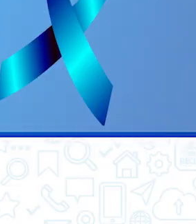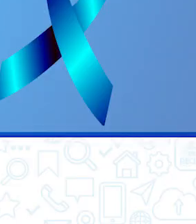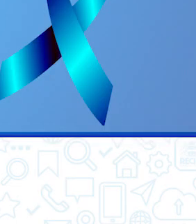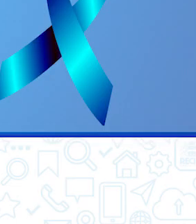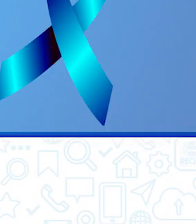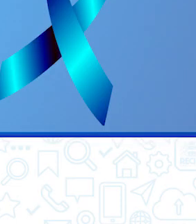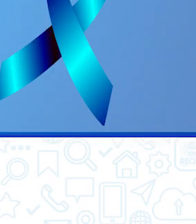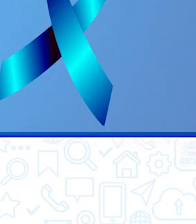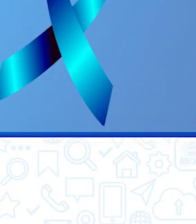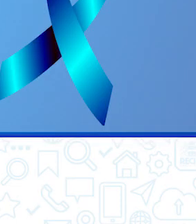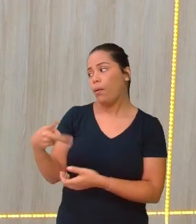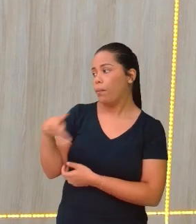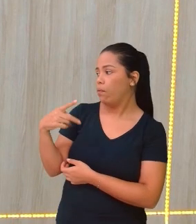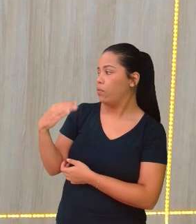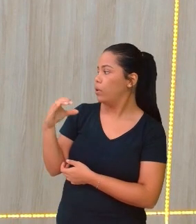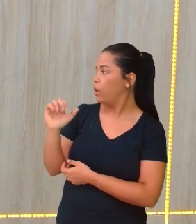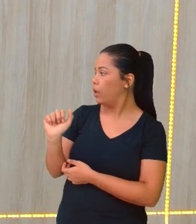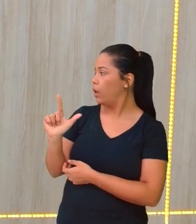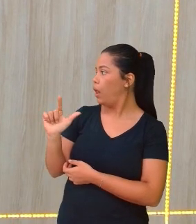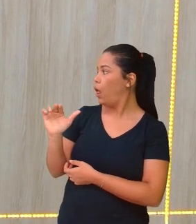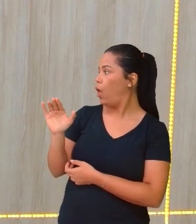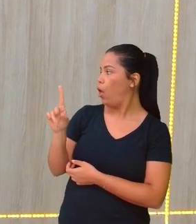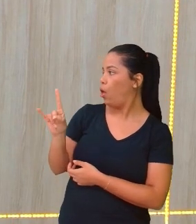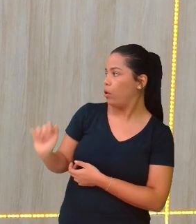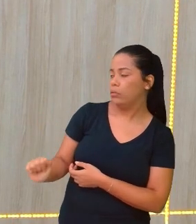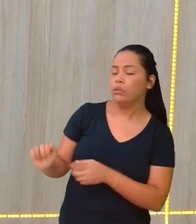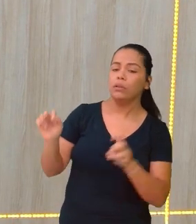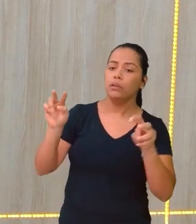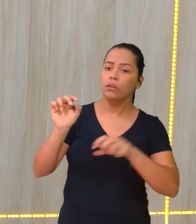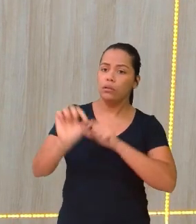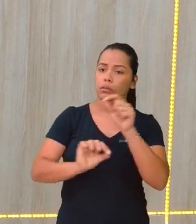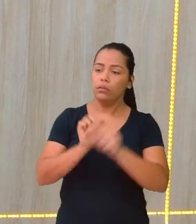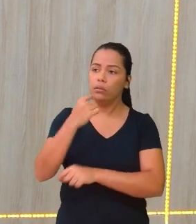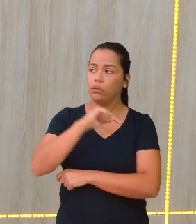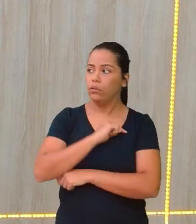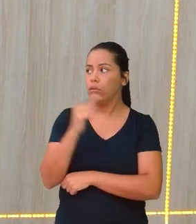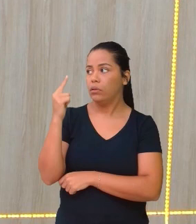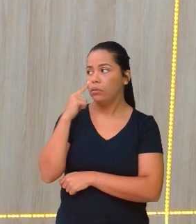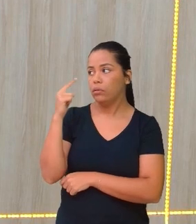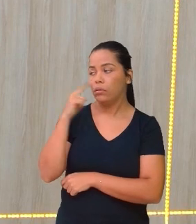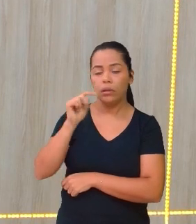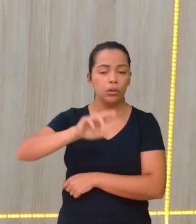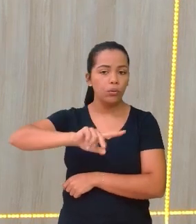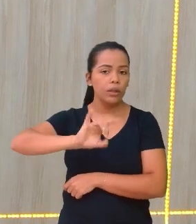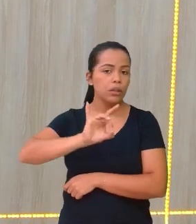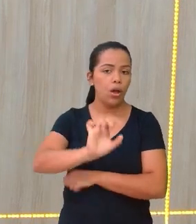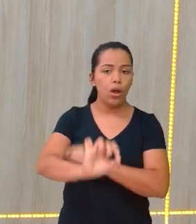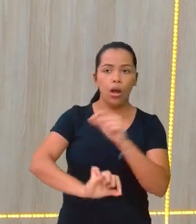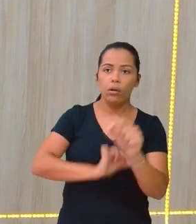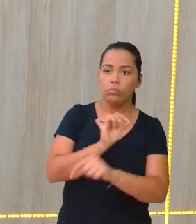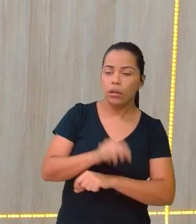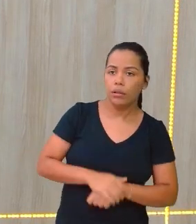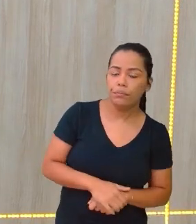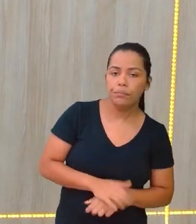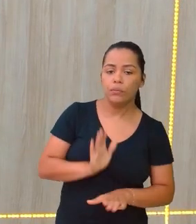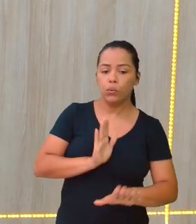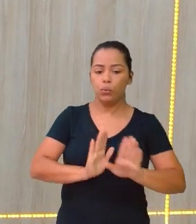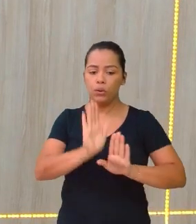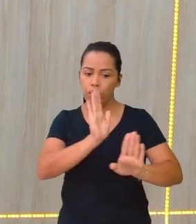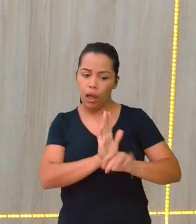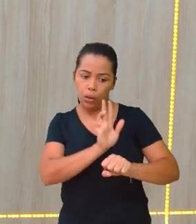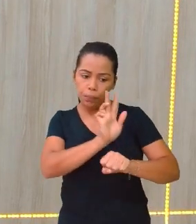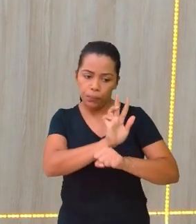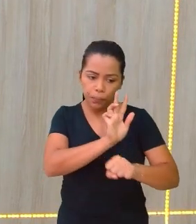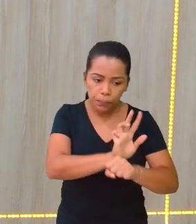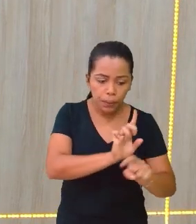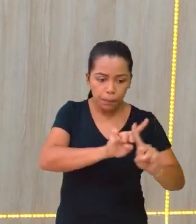exame periódico. Essa questão aí de ver não só a questão dos cuidados, mas